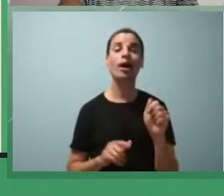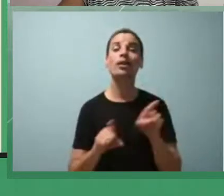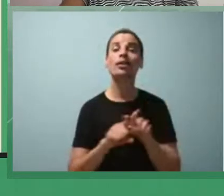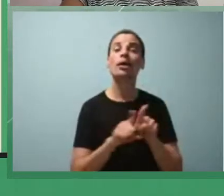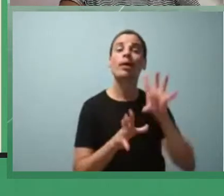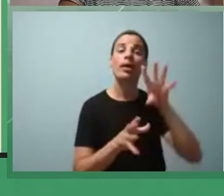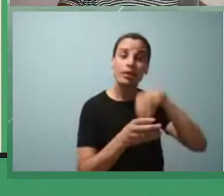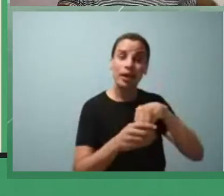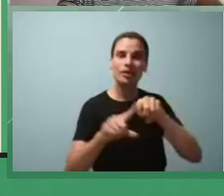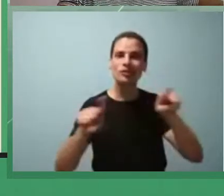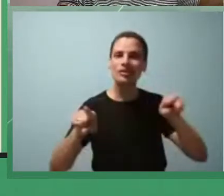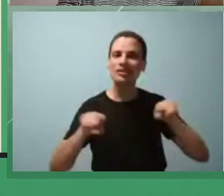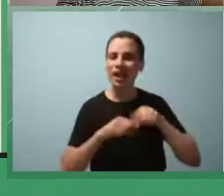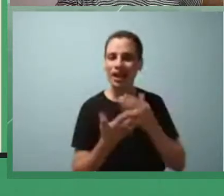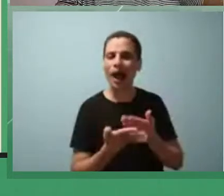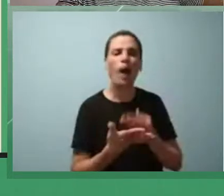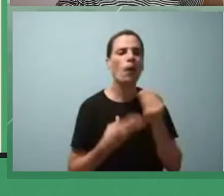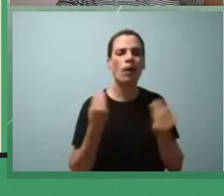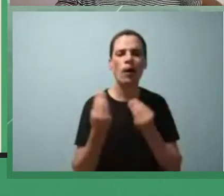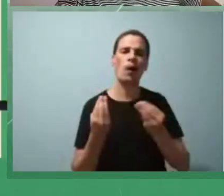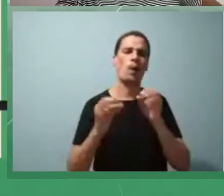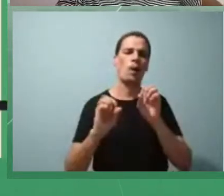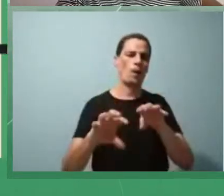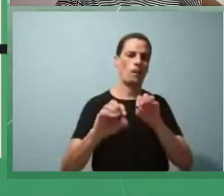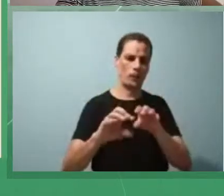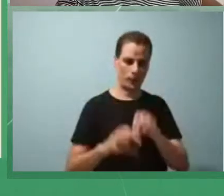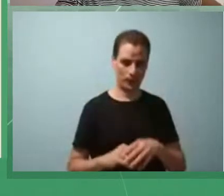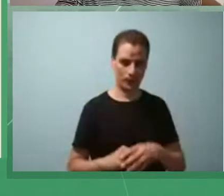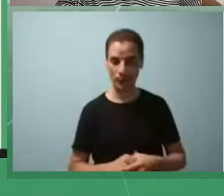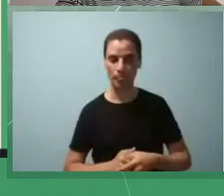de aula pode passar por favor